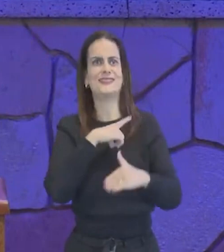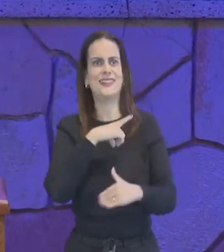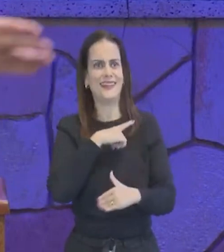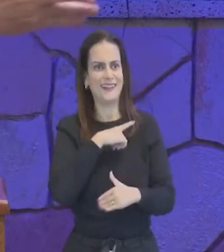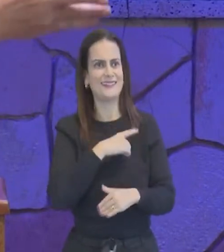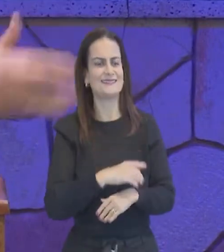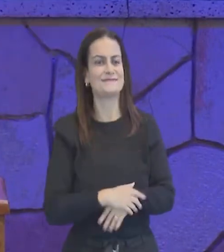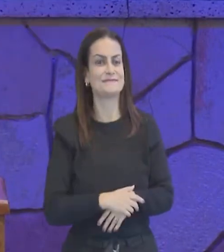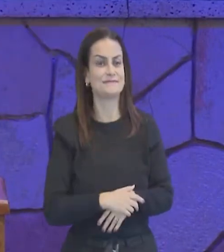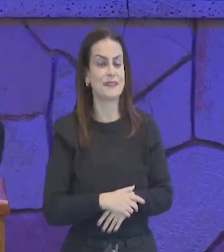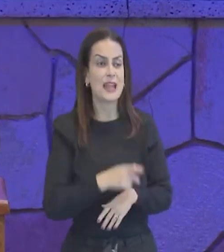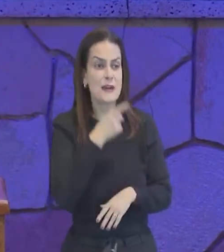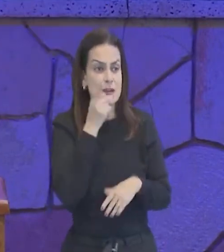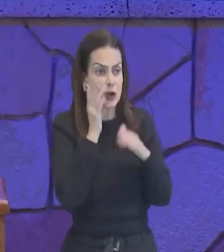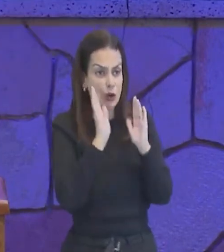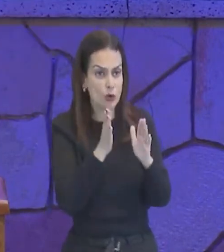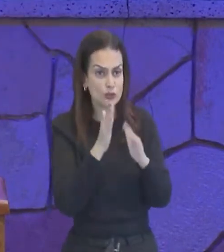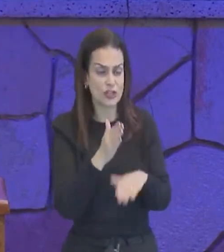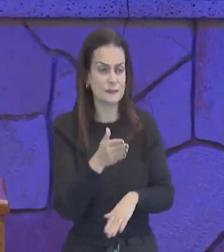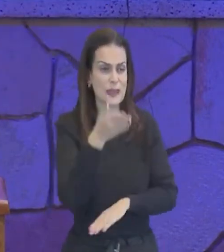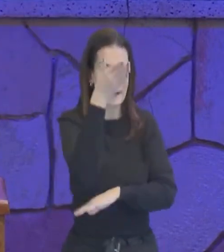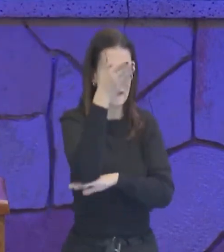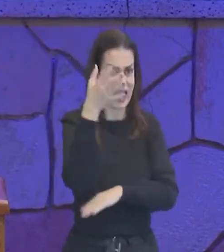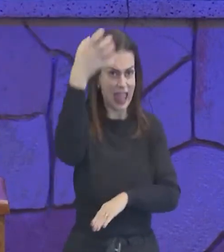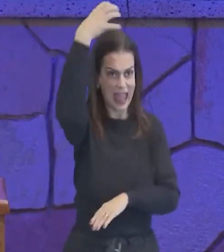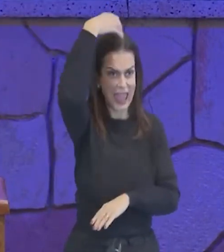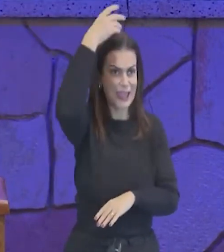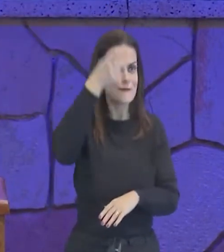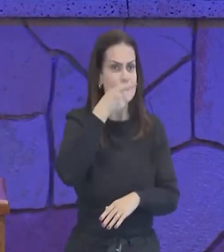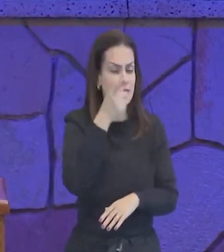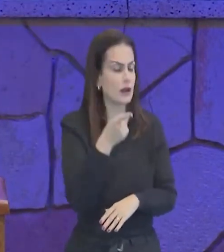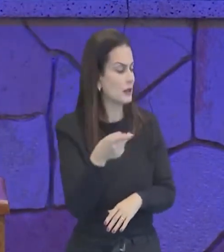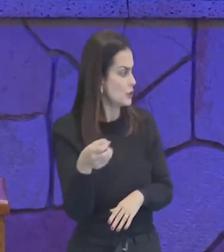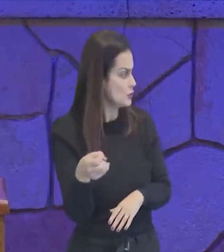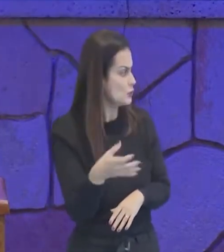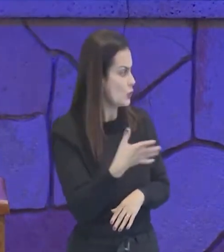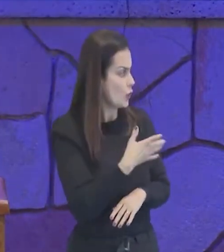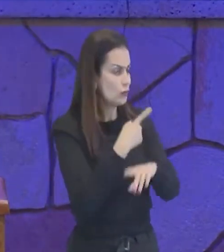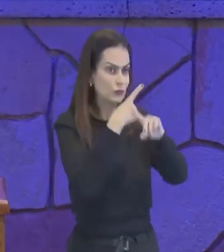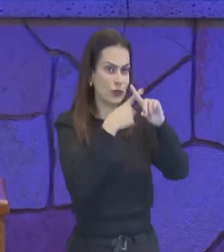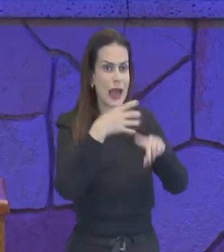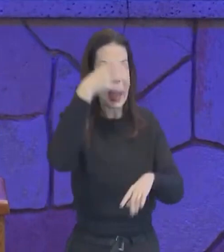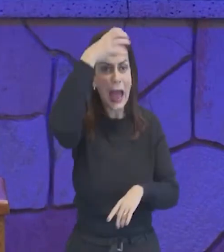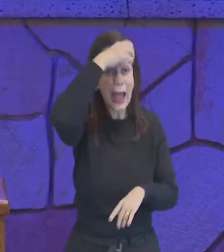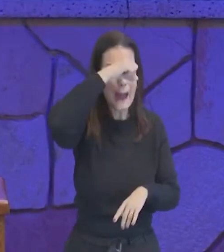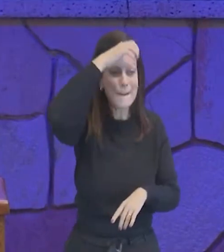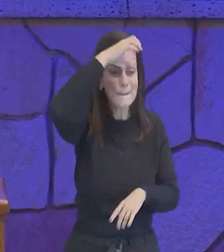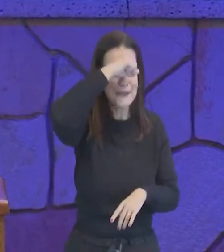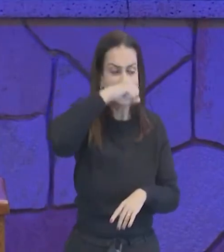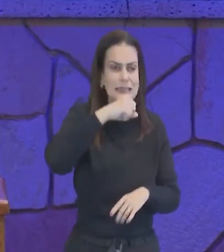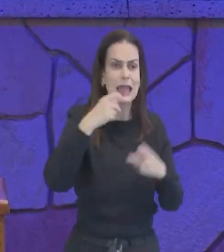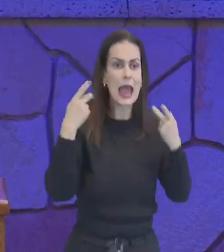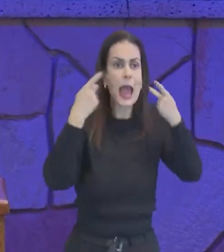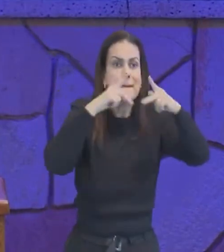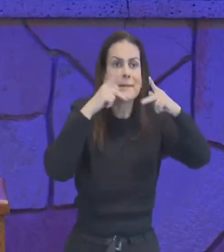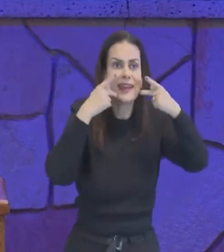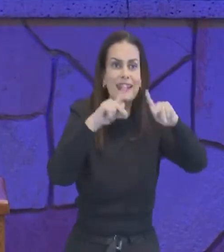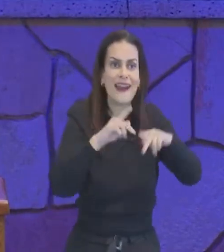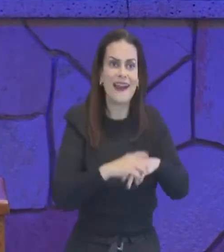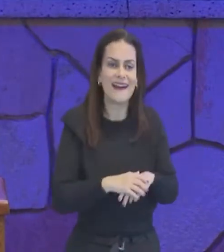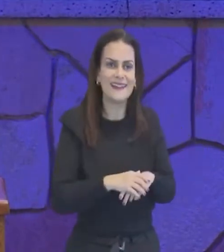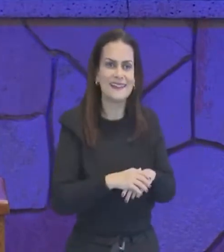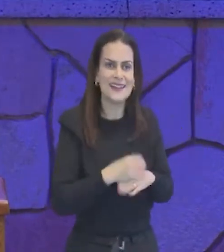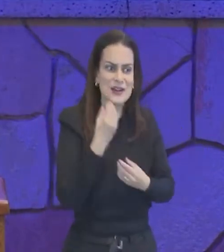eu falei aqui, a respeito dos embaixadores, porque essa é uma prova inovadora, a questão de aprender, a pregar, que coisa especial, que coisa